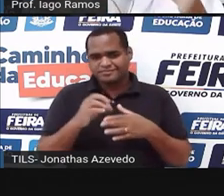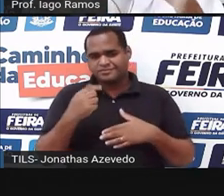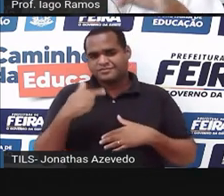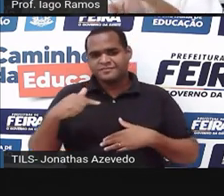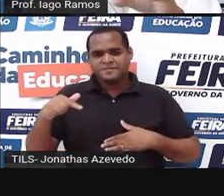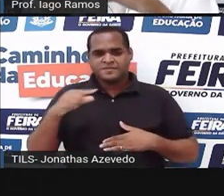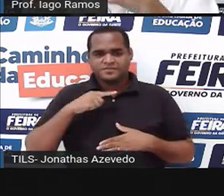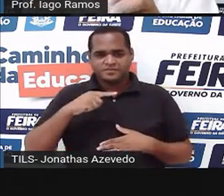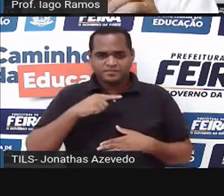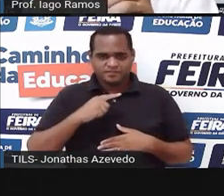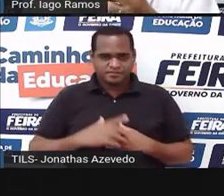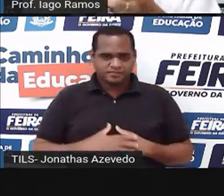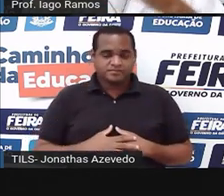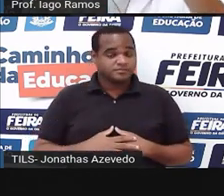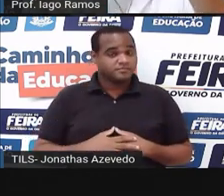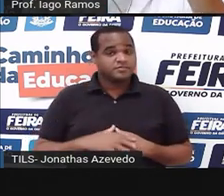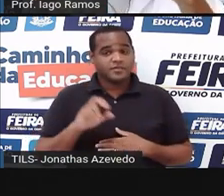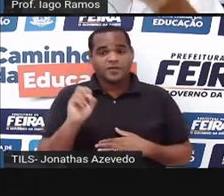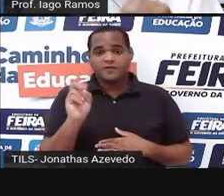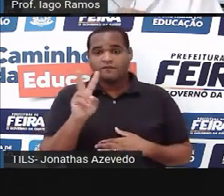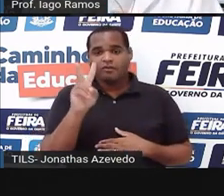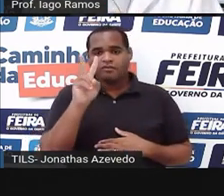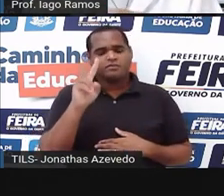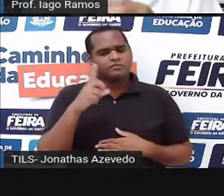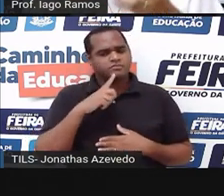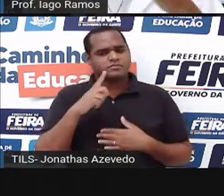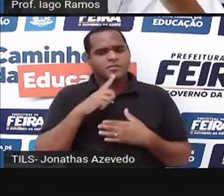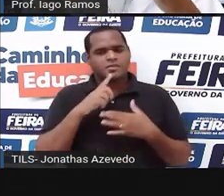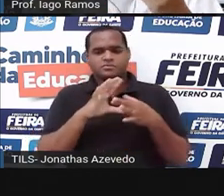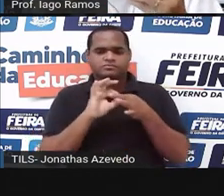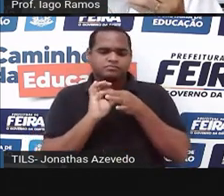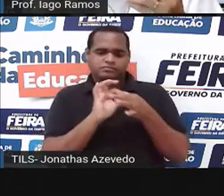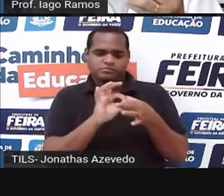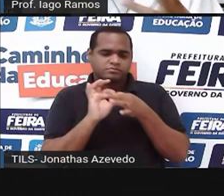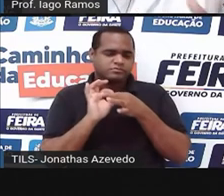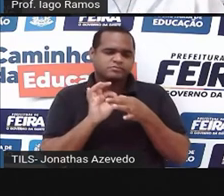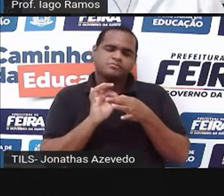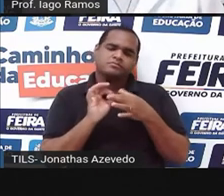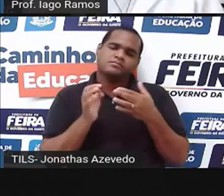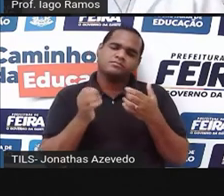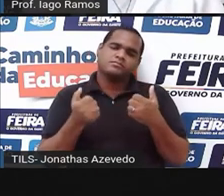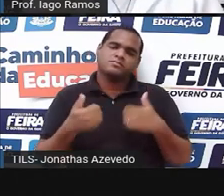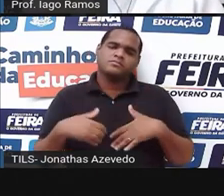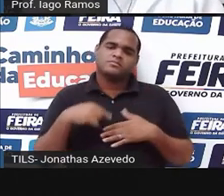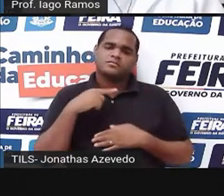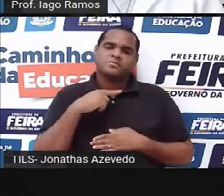Ou até, quando a gente coloca os valores ali, tem uma relação. Mas essa relação, né?